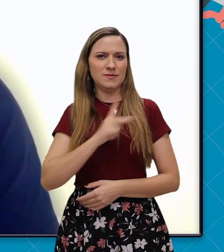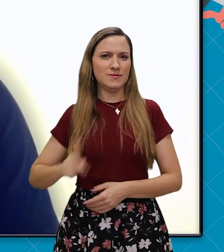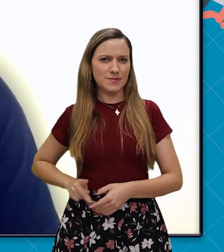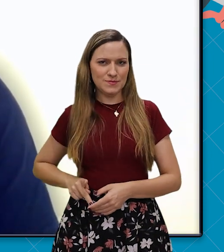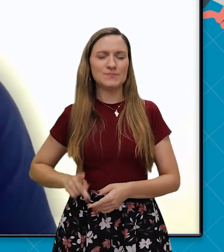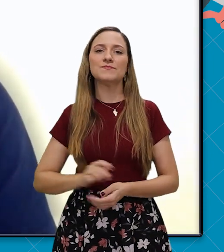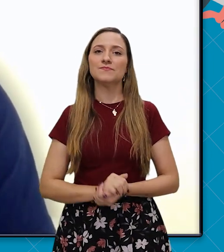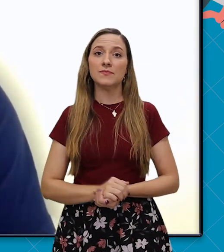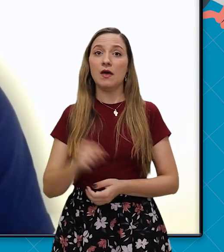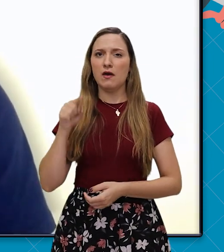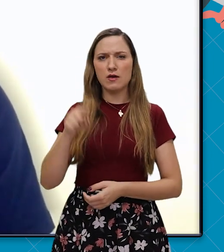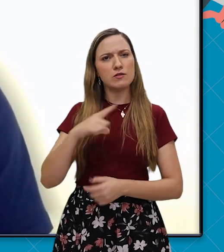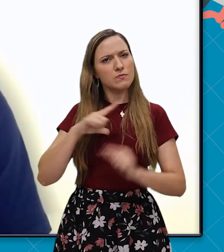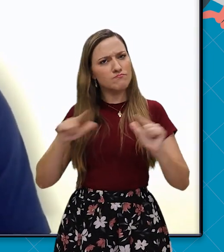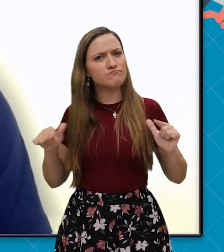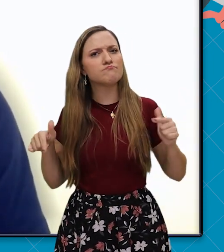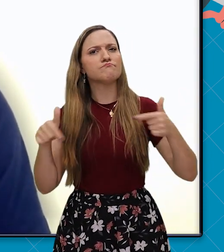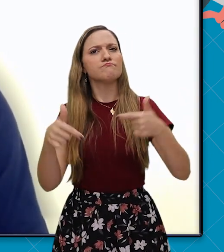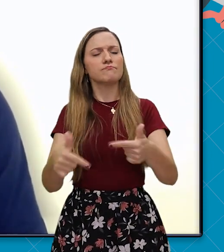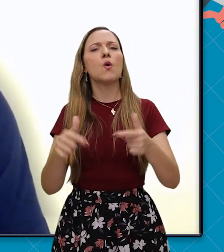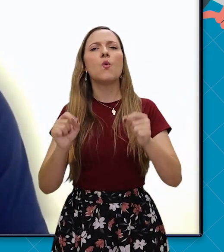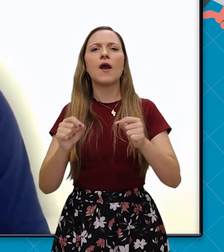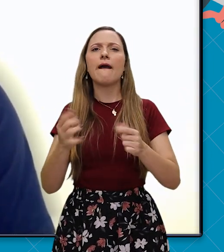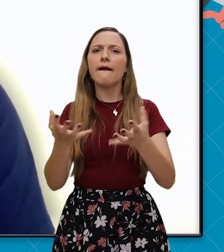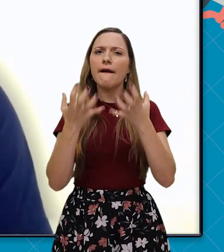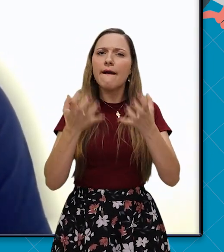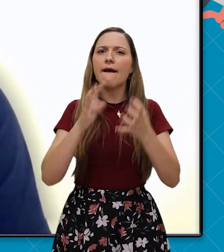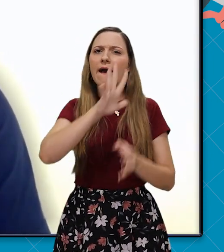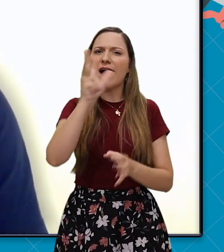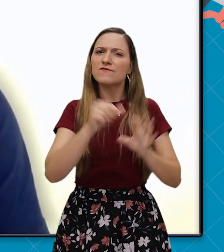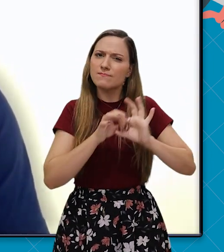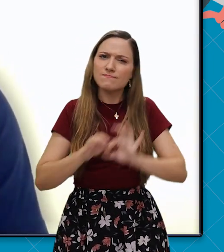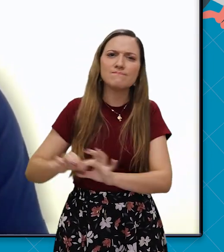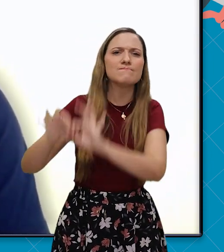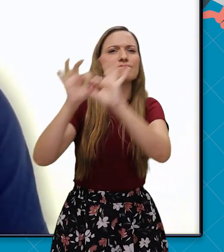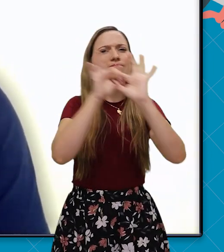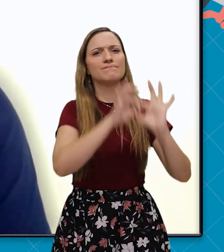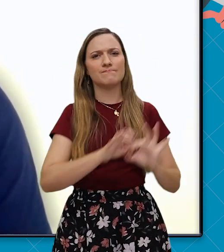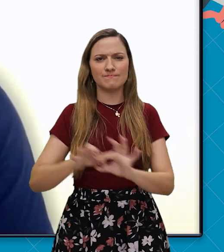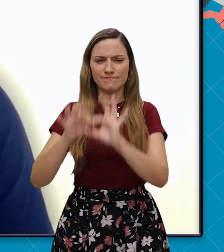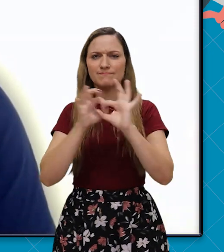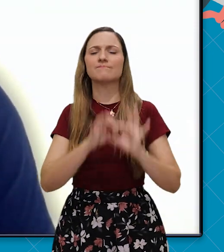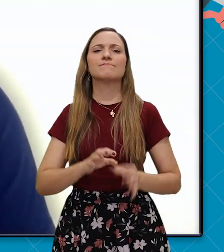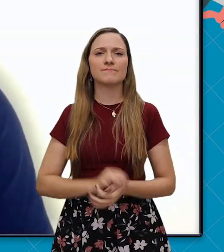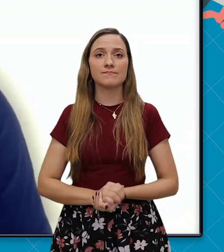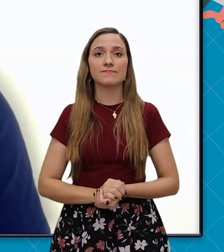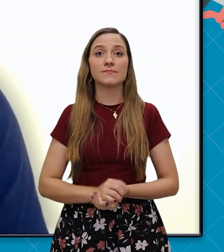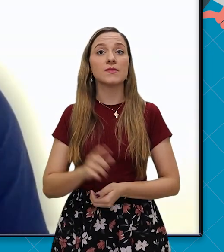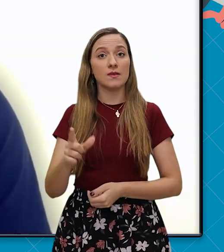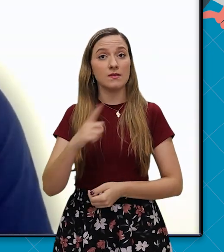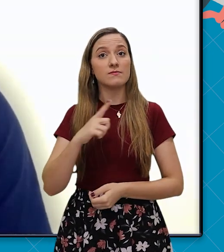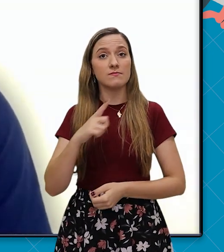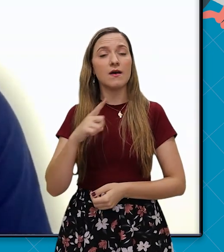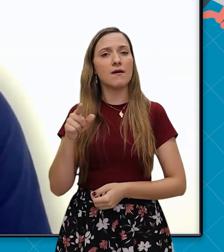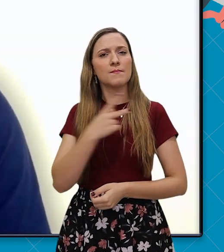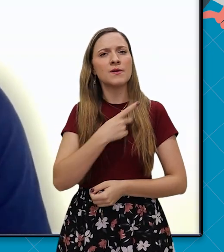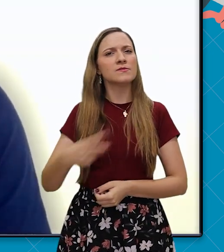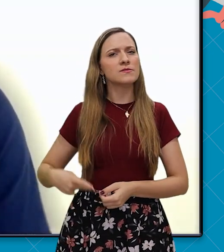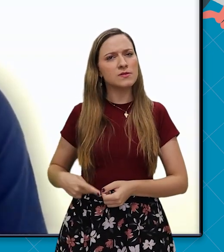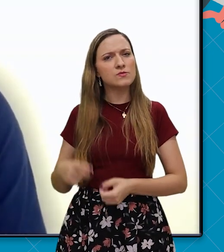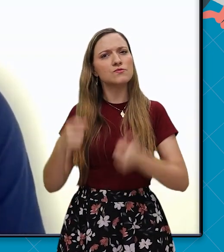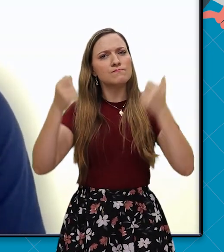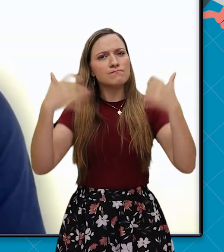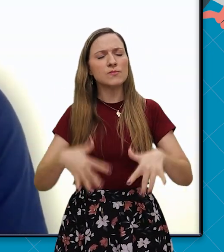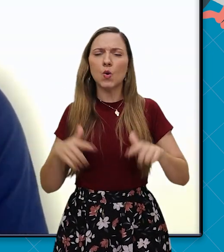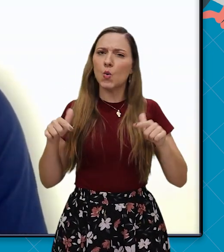Krumman emergiu como um grande defensor da unidade da África independente. O presidente ganense